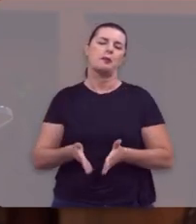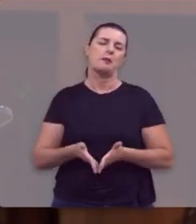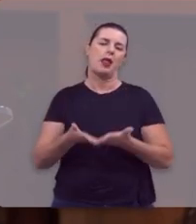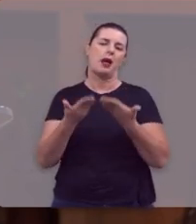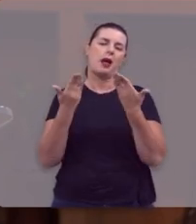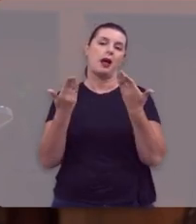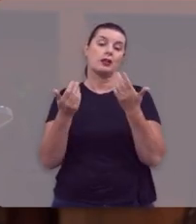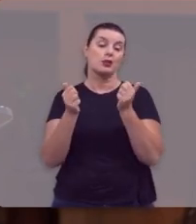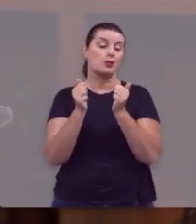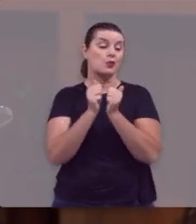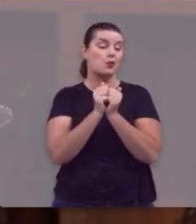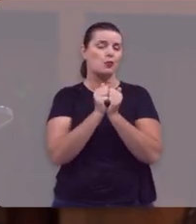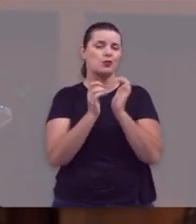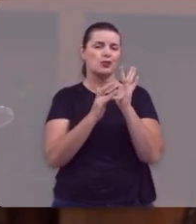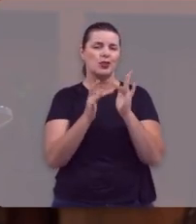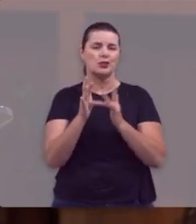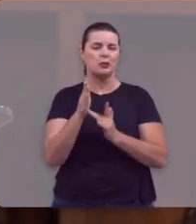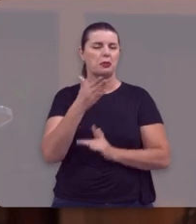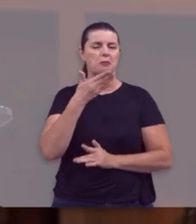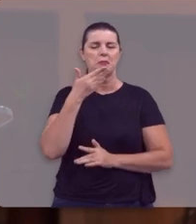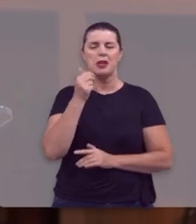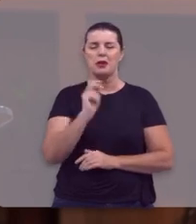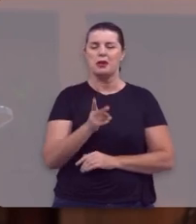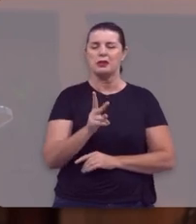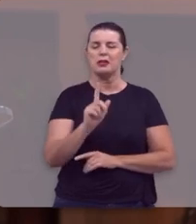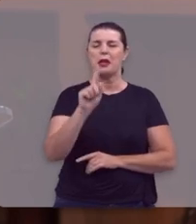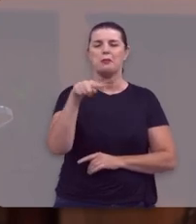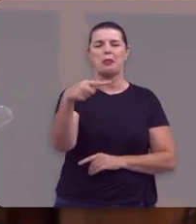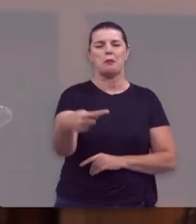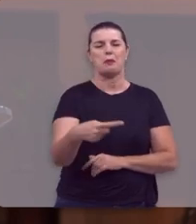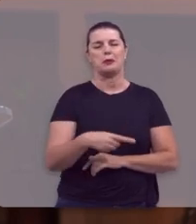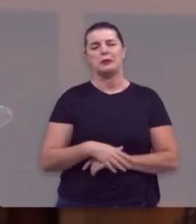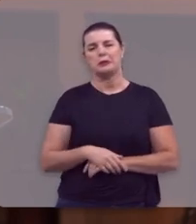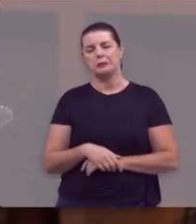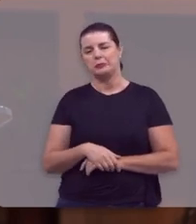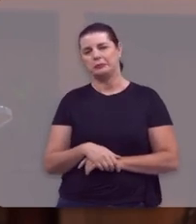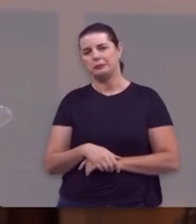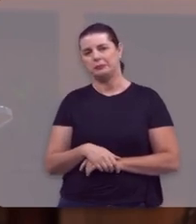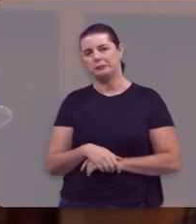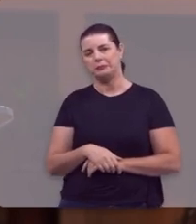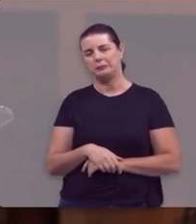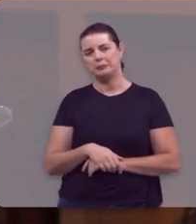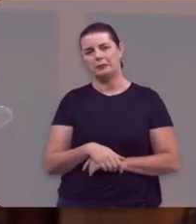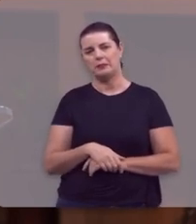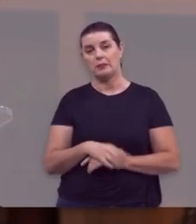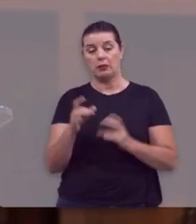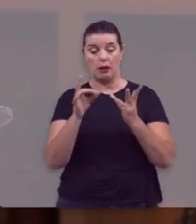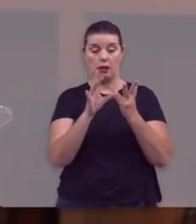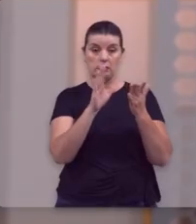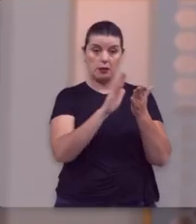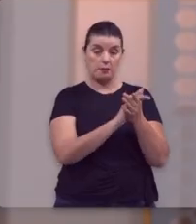o milagre e com Jesus o melhor sempre vem depois.